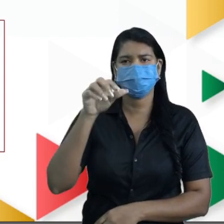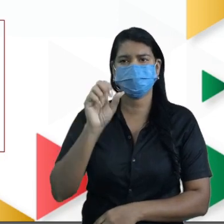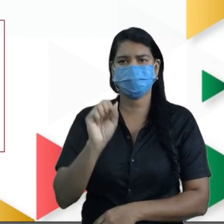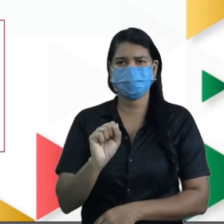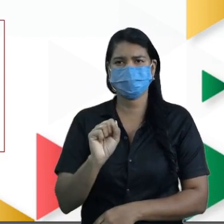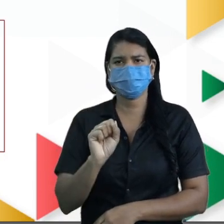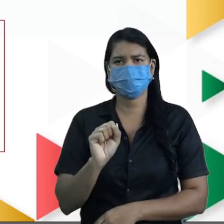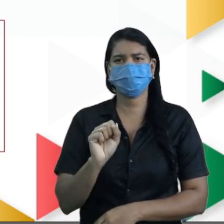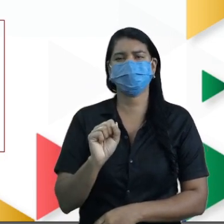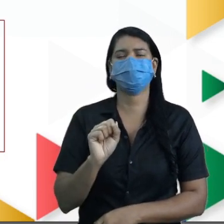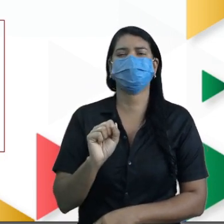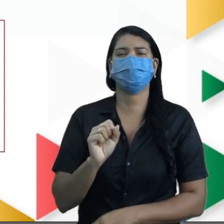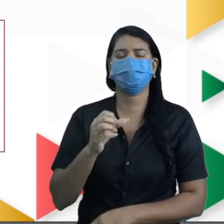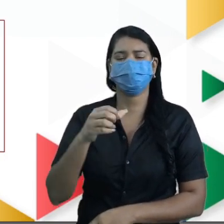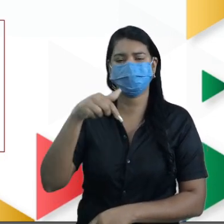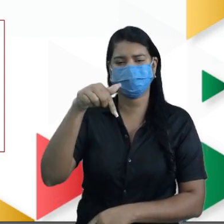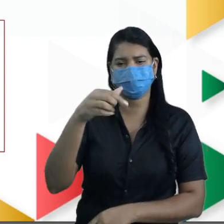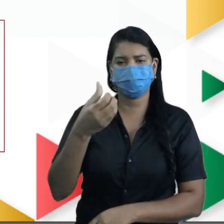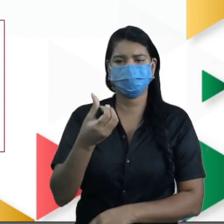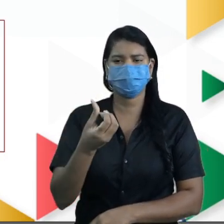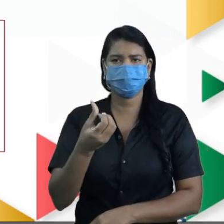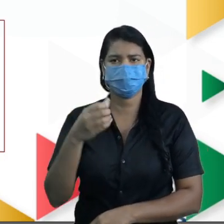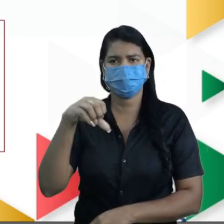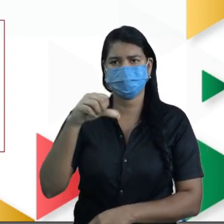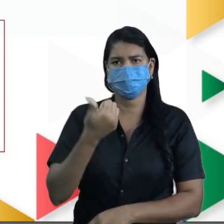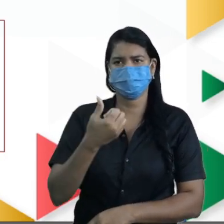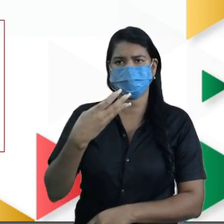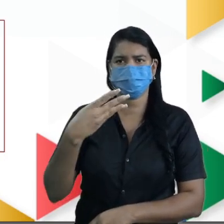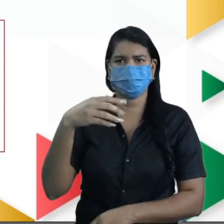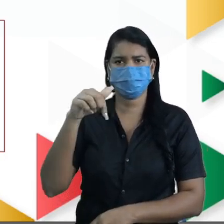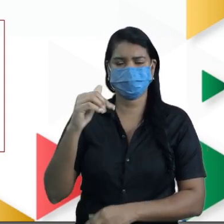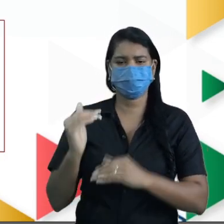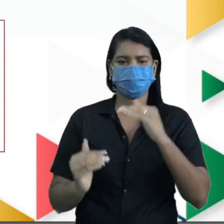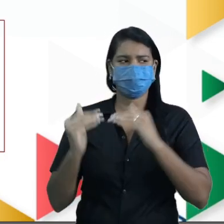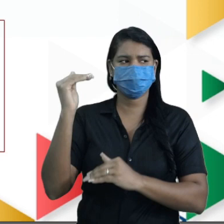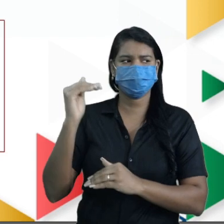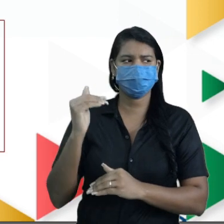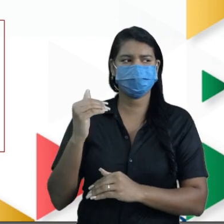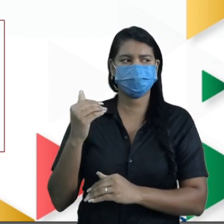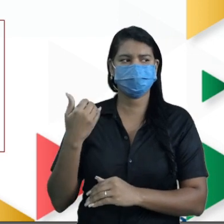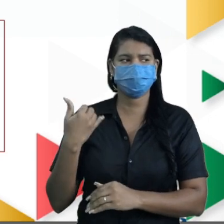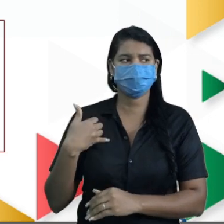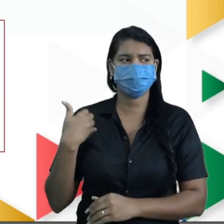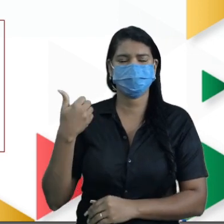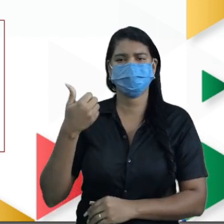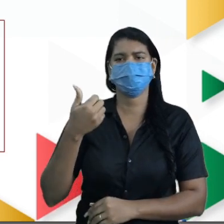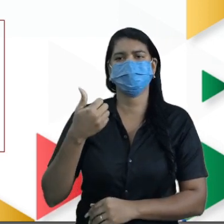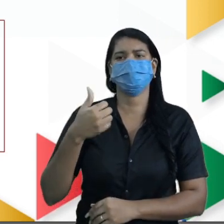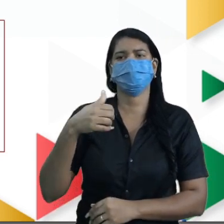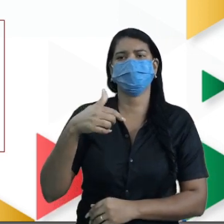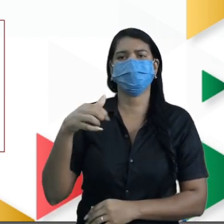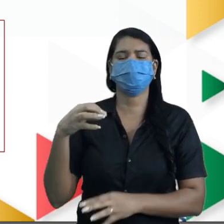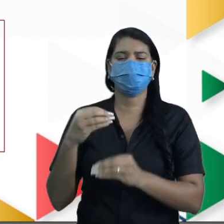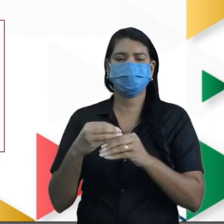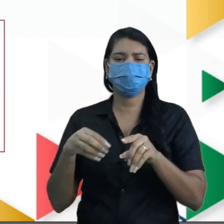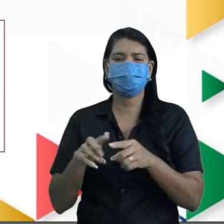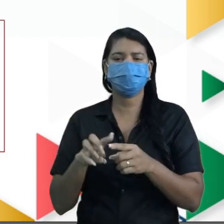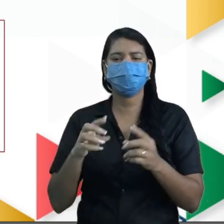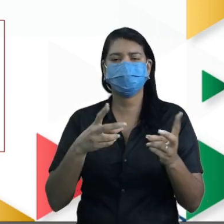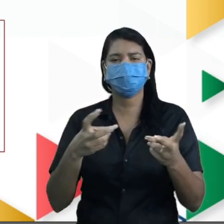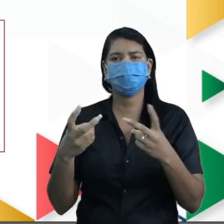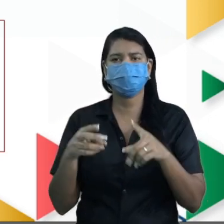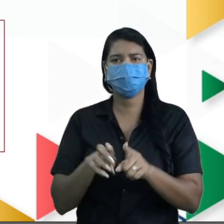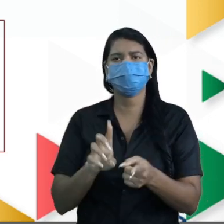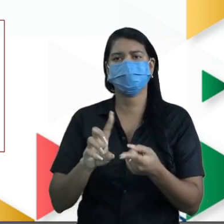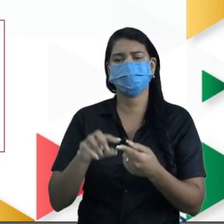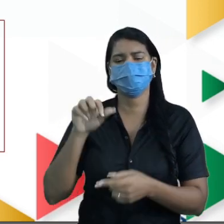769, 147. Acima de 59 anos, esse imenso valor e não identificados,